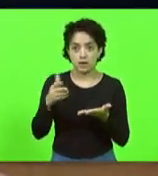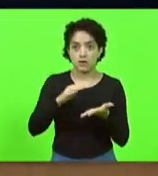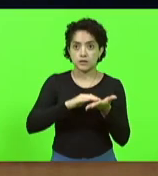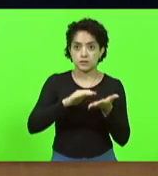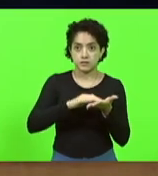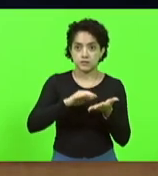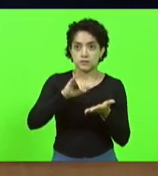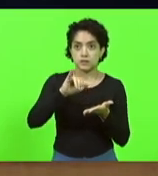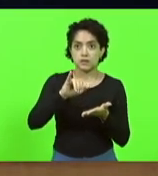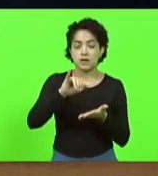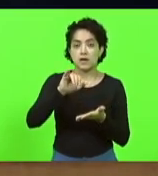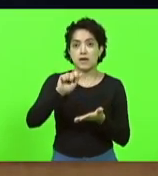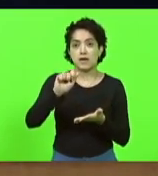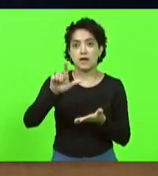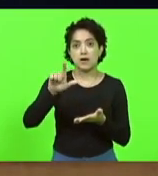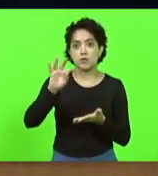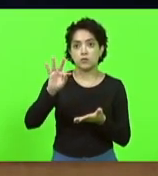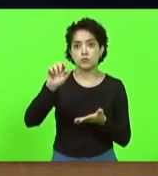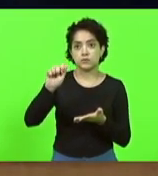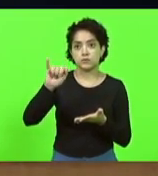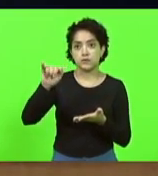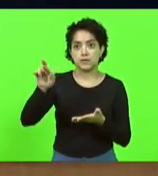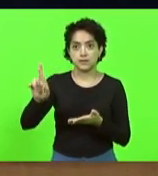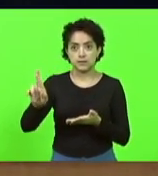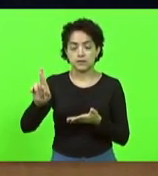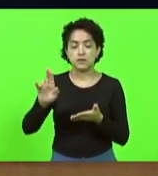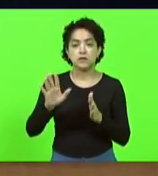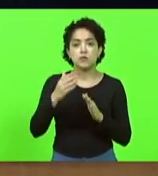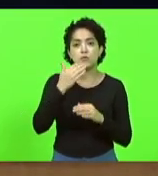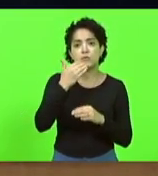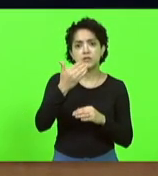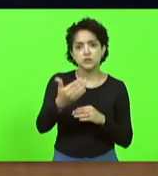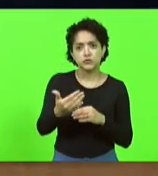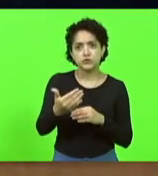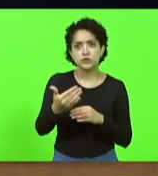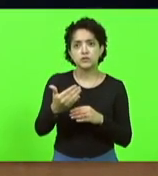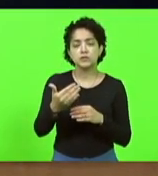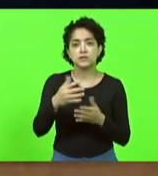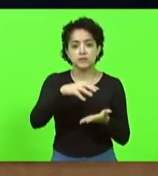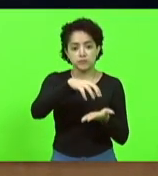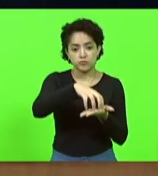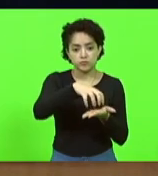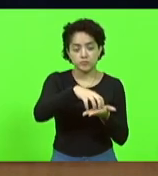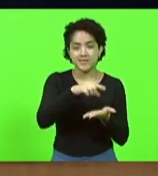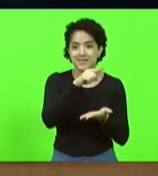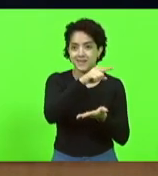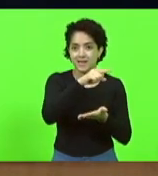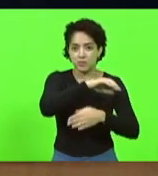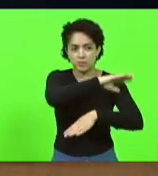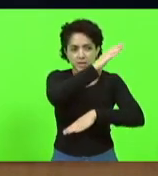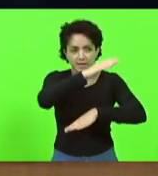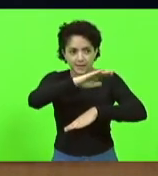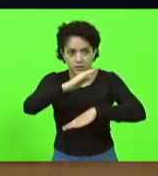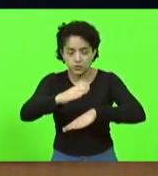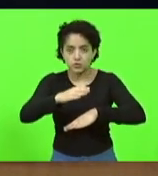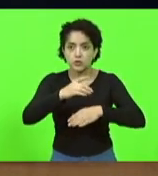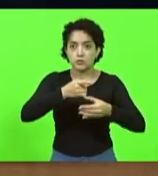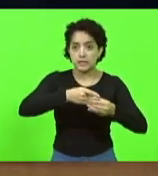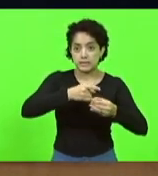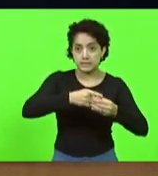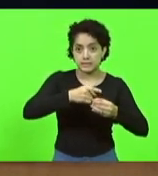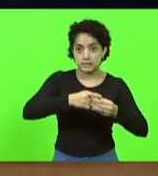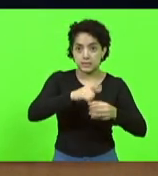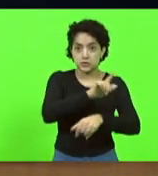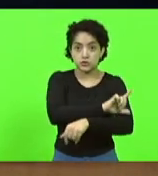Altair Silva, sempre solicitei que fosse uma unidade lá para a região serrana, para Lages, haja vista